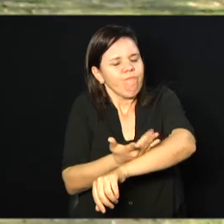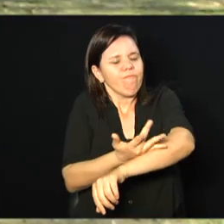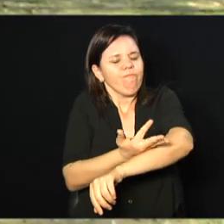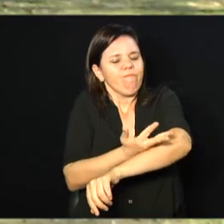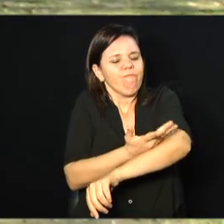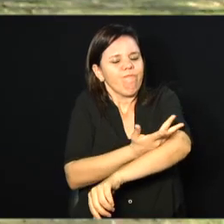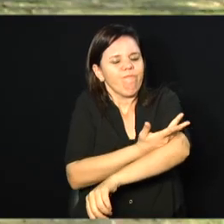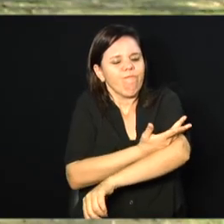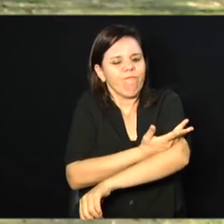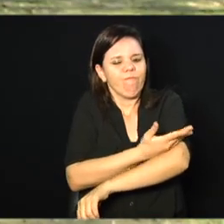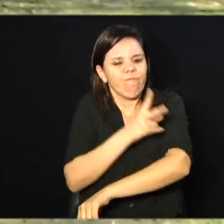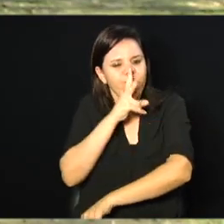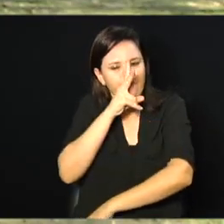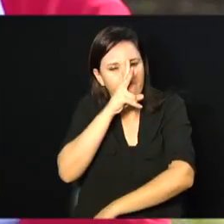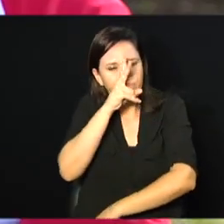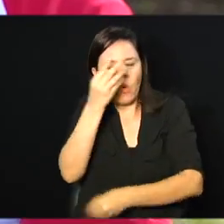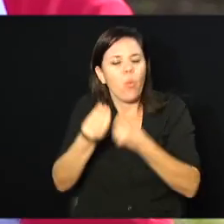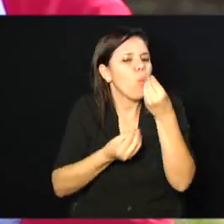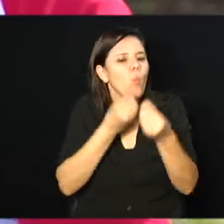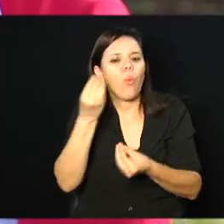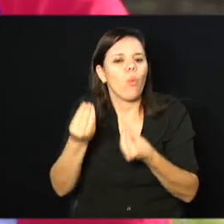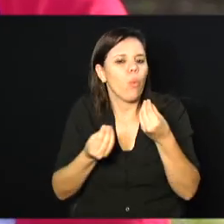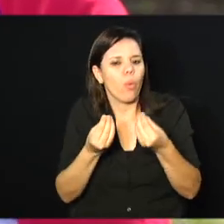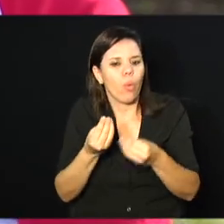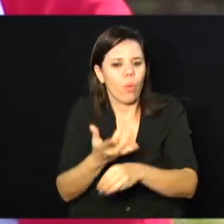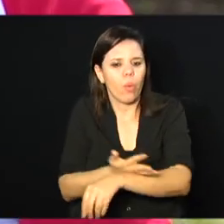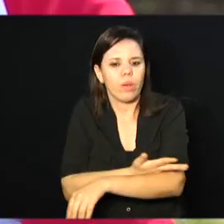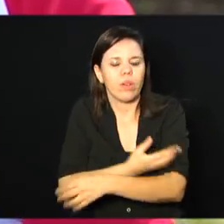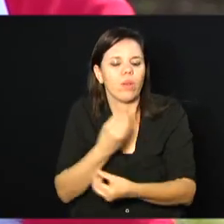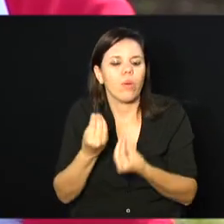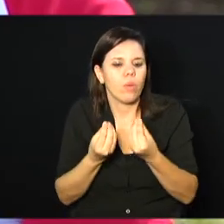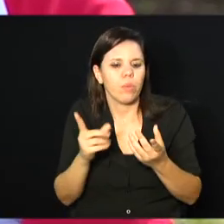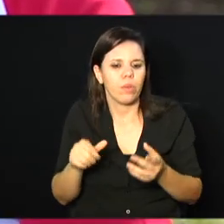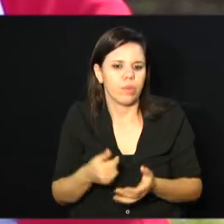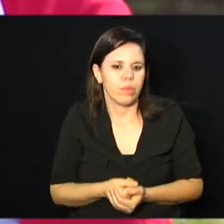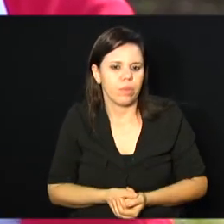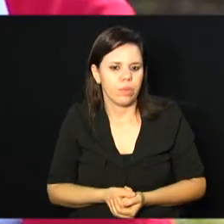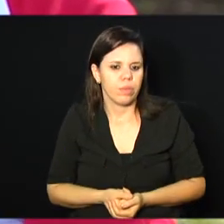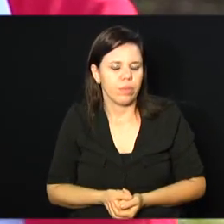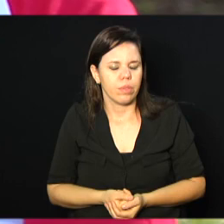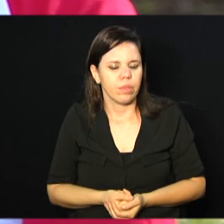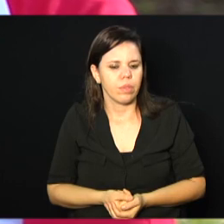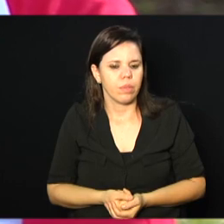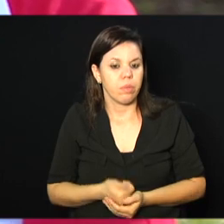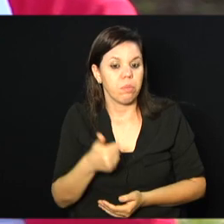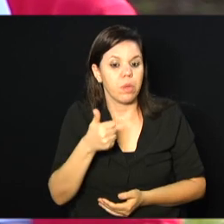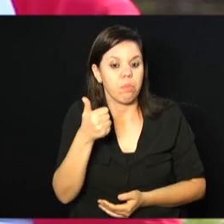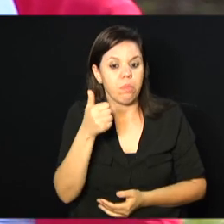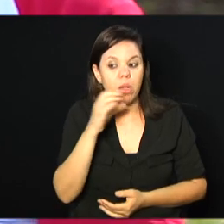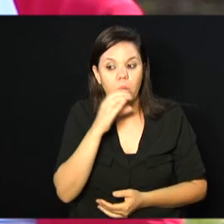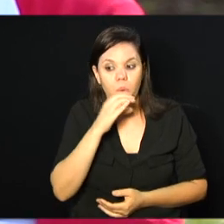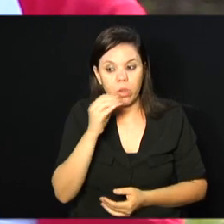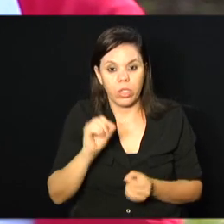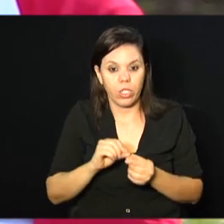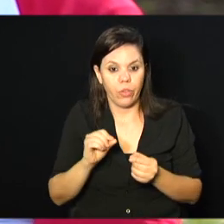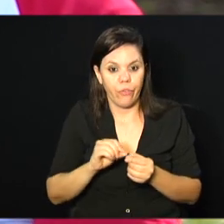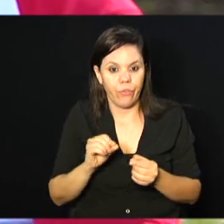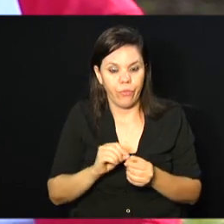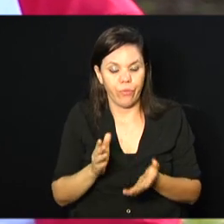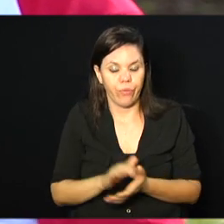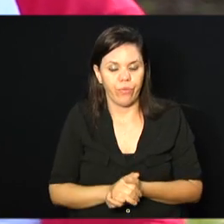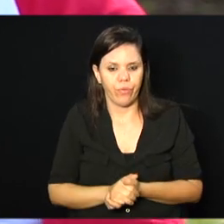falar, que emoção que é essa, Orlando? Olha, é... A primeira corrida que eu fiz, a integração, é... Quando deu a largada,